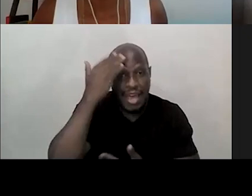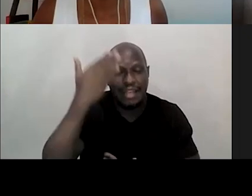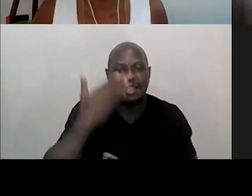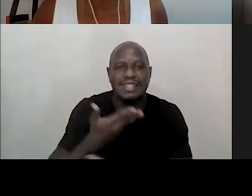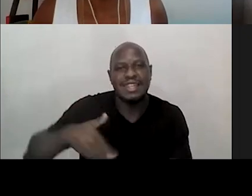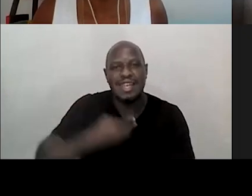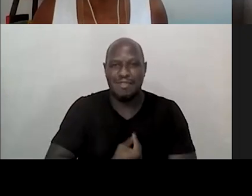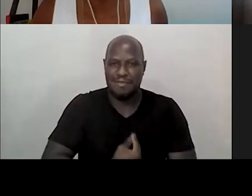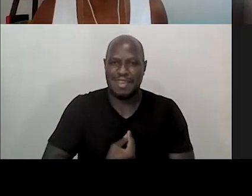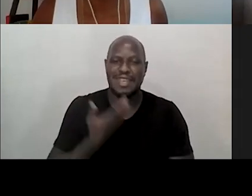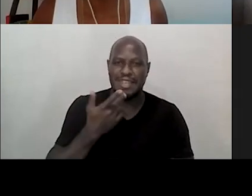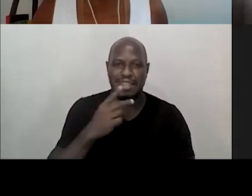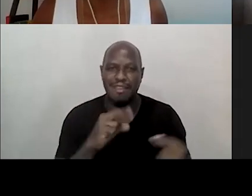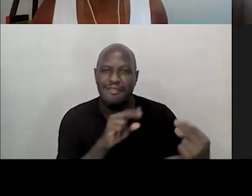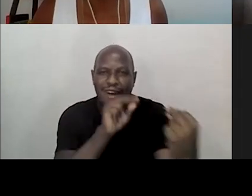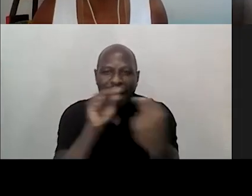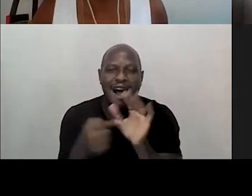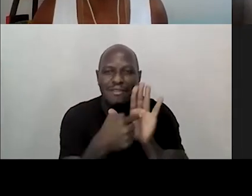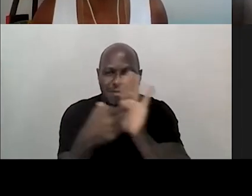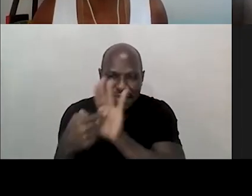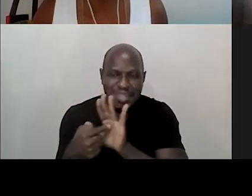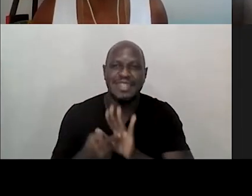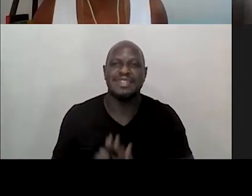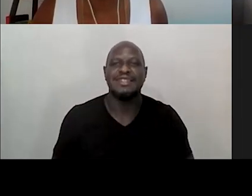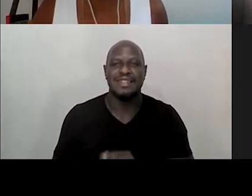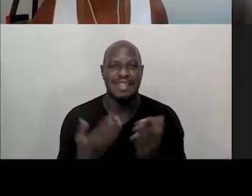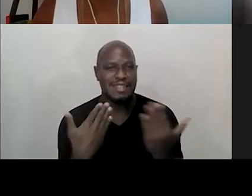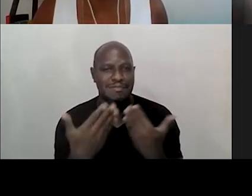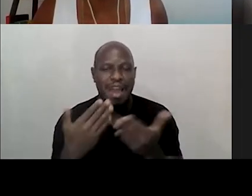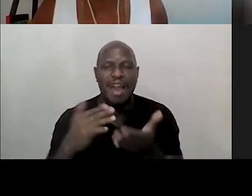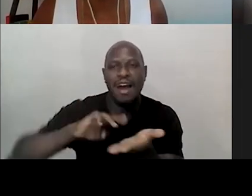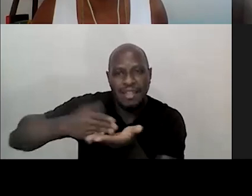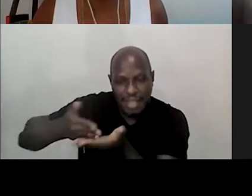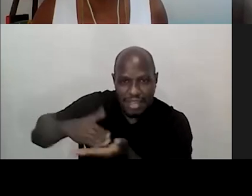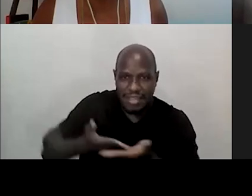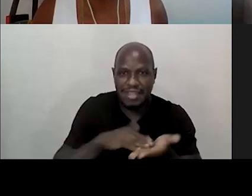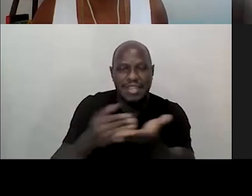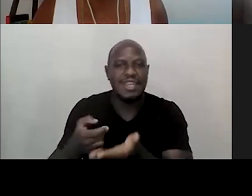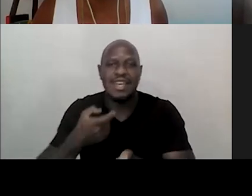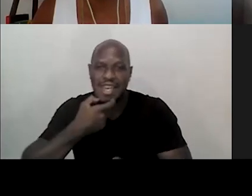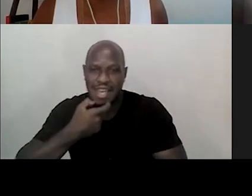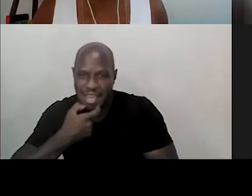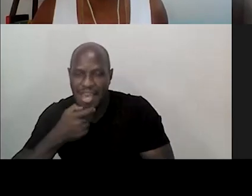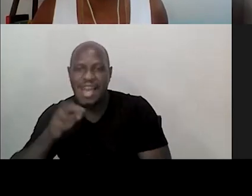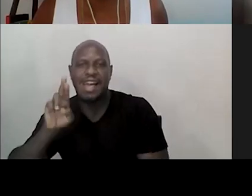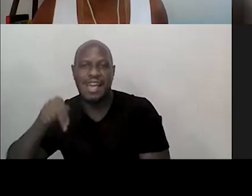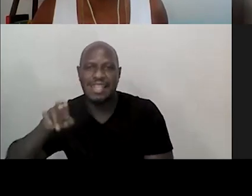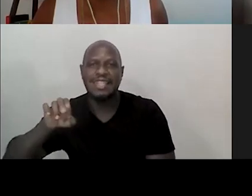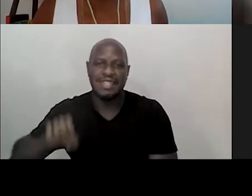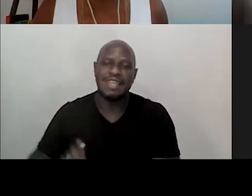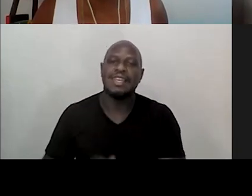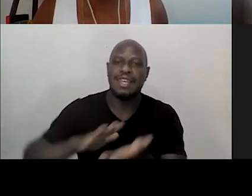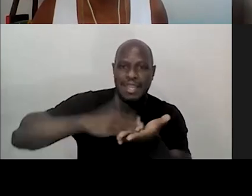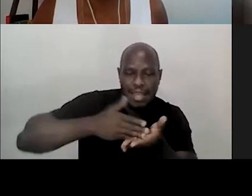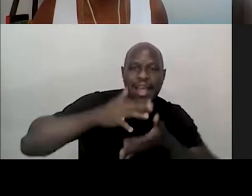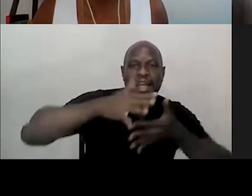vocês, todas as falas que foram apresentadas nesta mesa, a tradução para o inglês da Renê e a interpretação